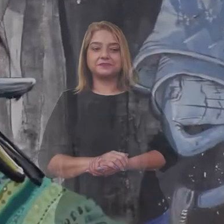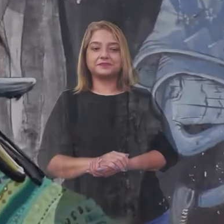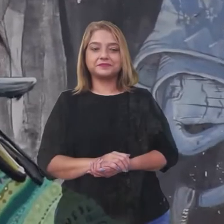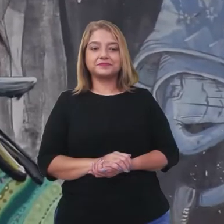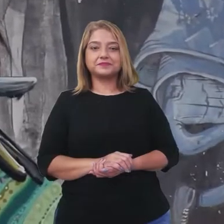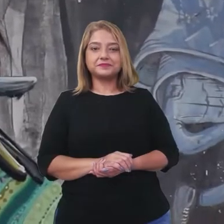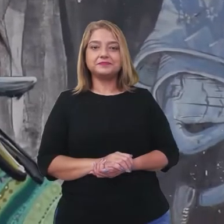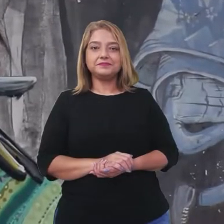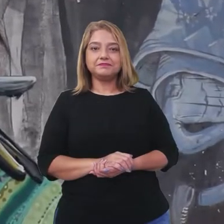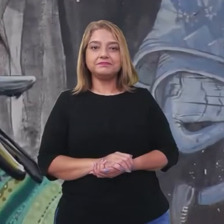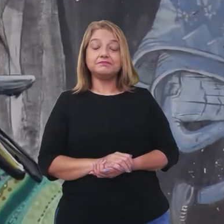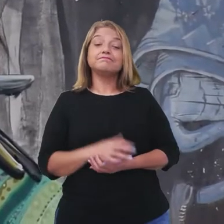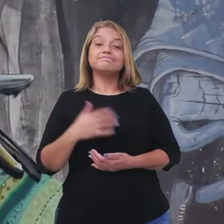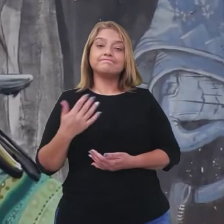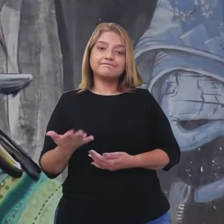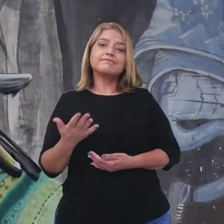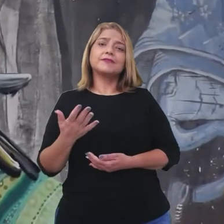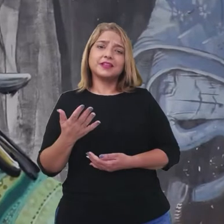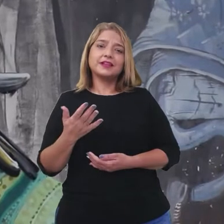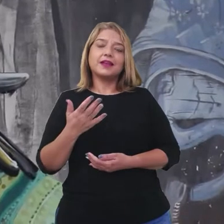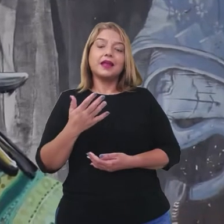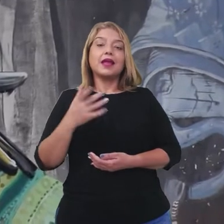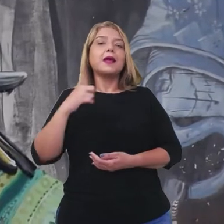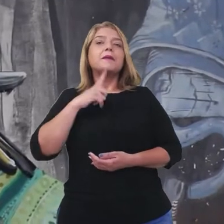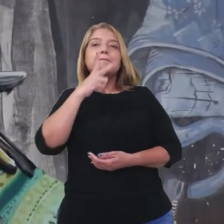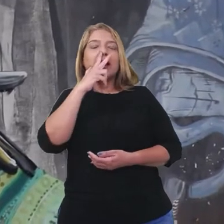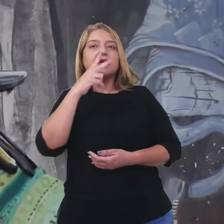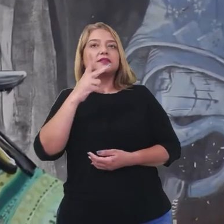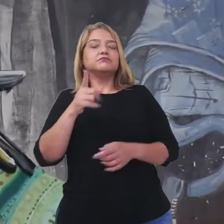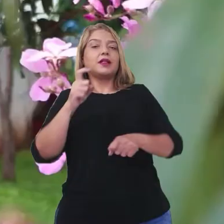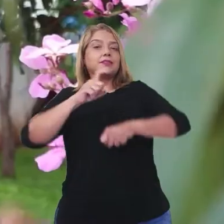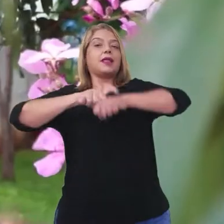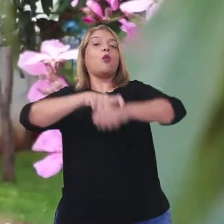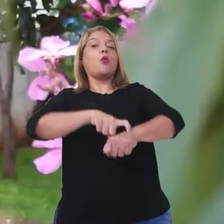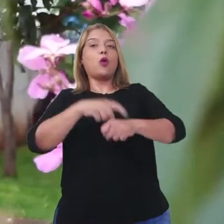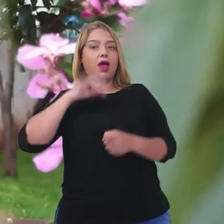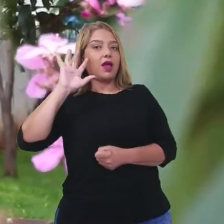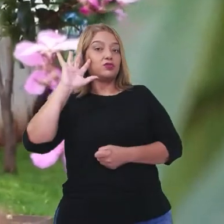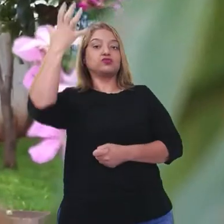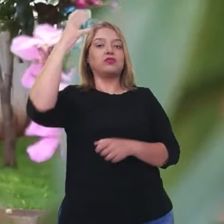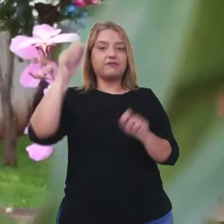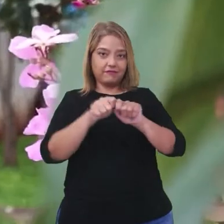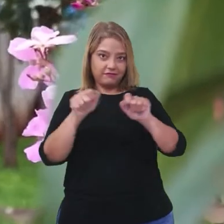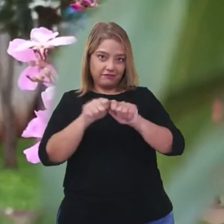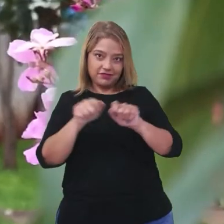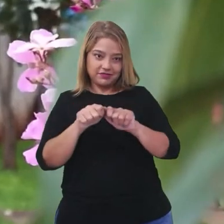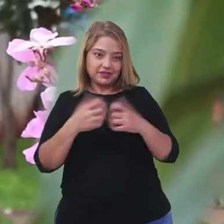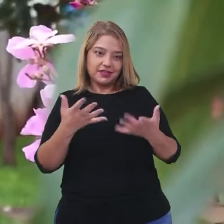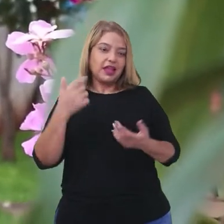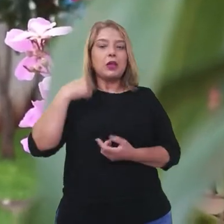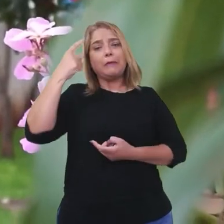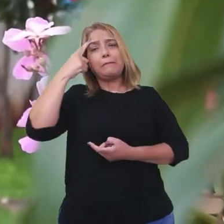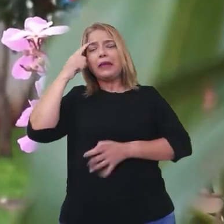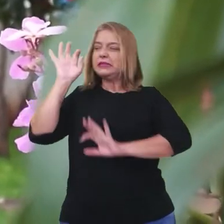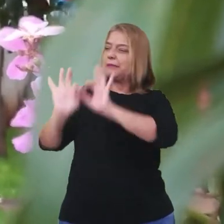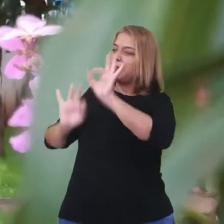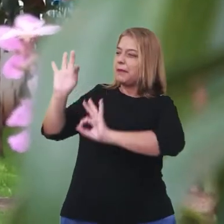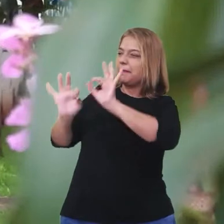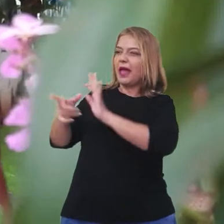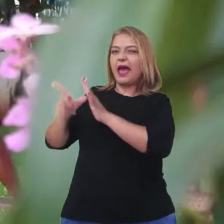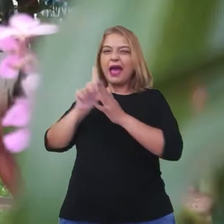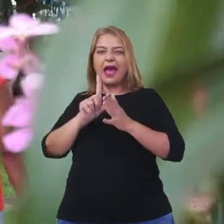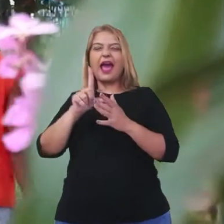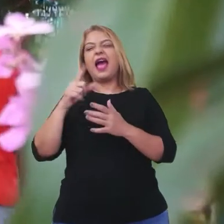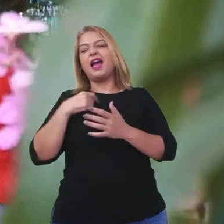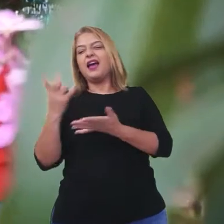Ah, eu assim, é muito espontâneo, na hora ali eu decido o que é eu vou fazer. Eu não sou muito assim, de projetar, eu vou